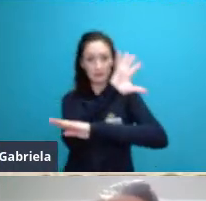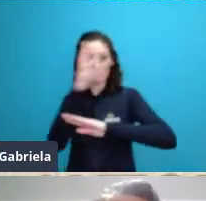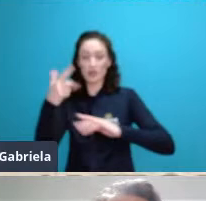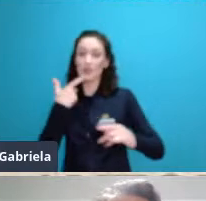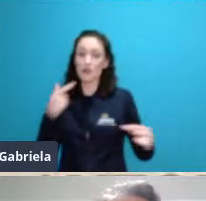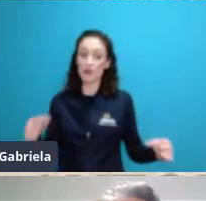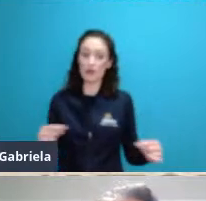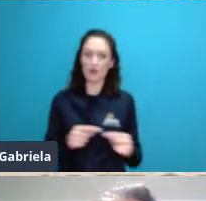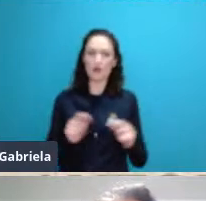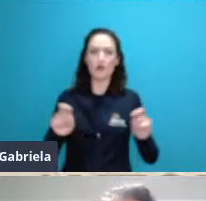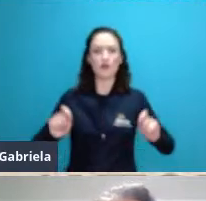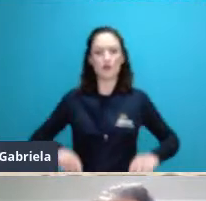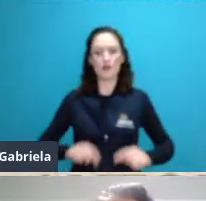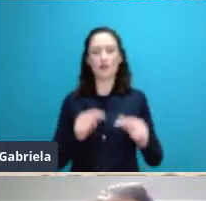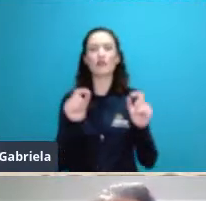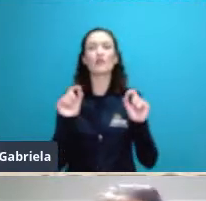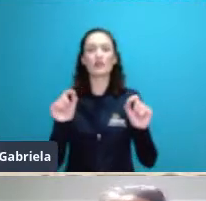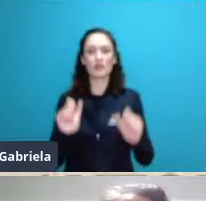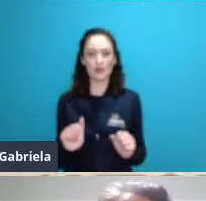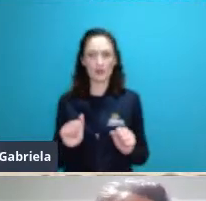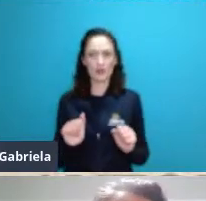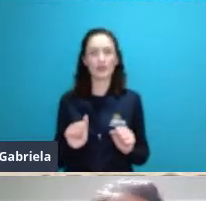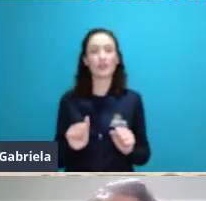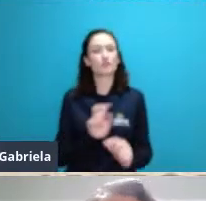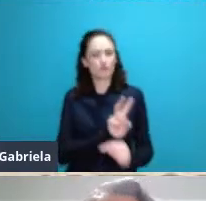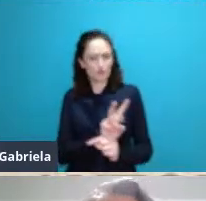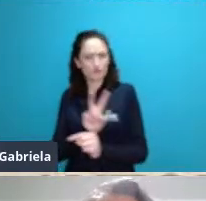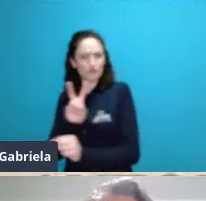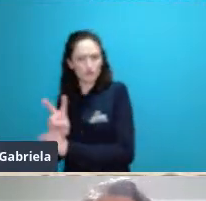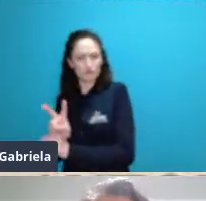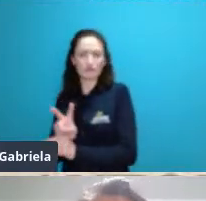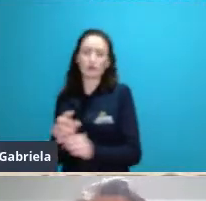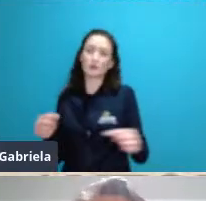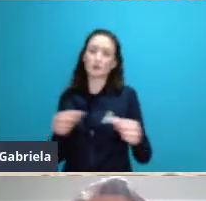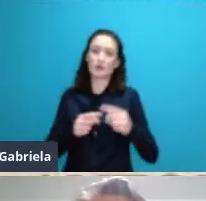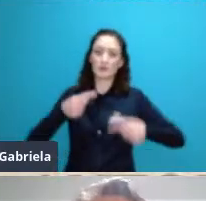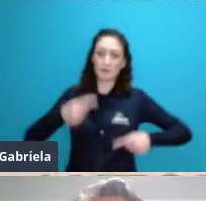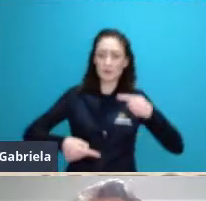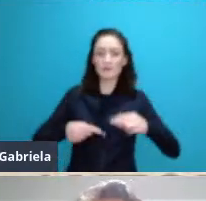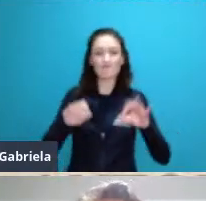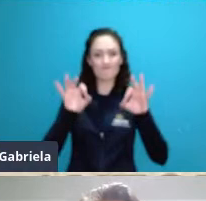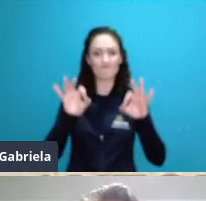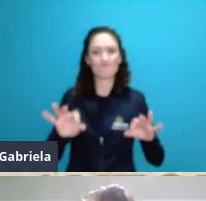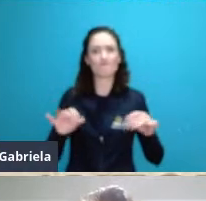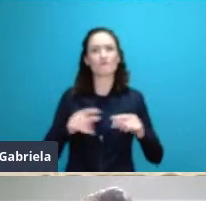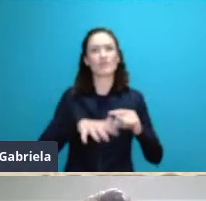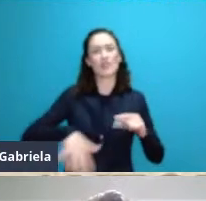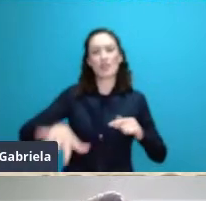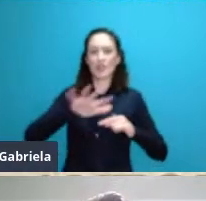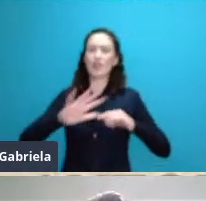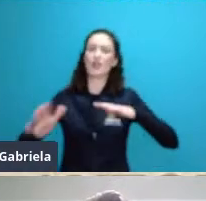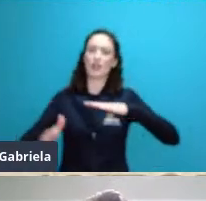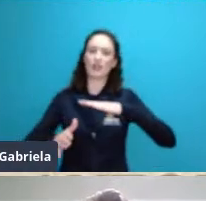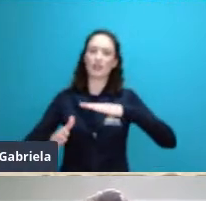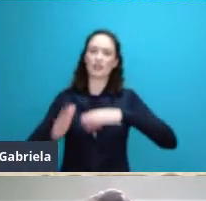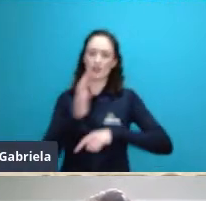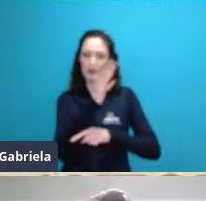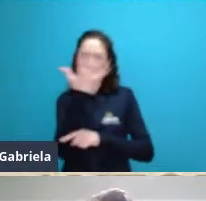poderiam ser usadas em políticas efetivas de conservação ambiental e aí no próximo slide